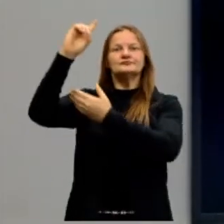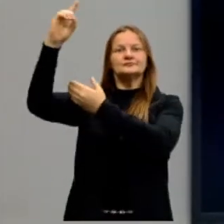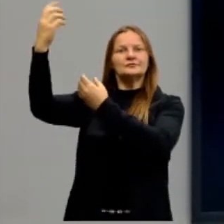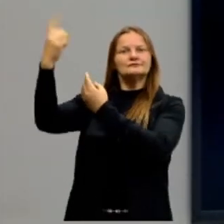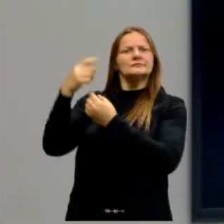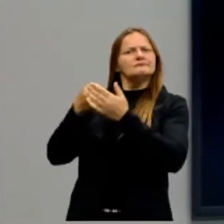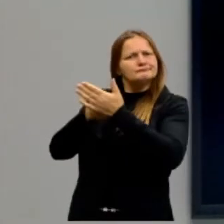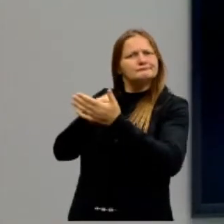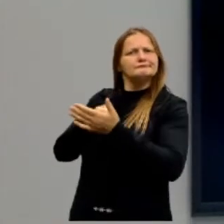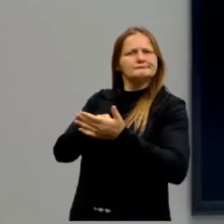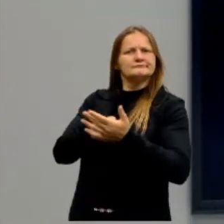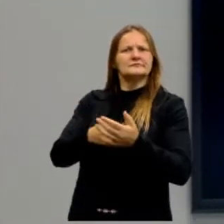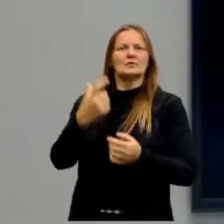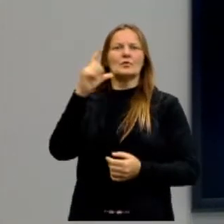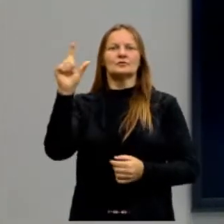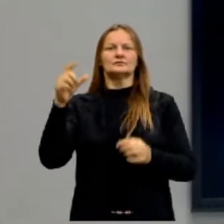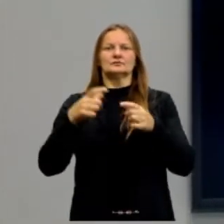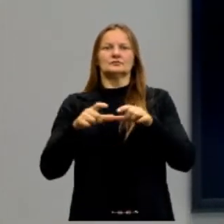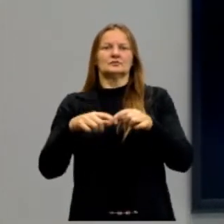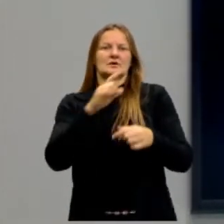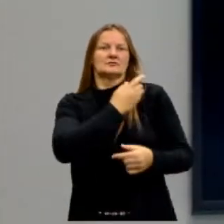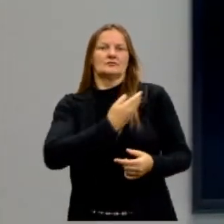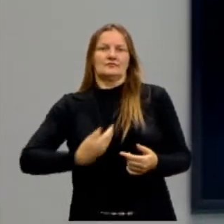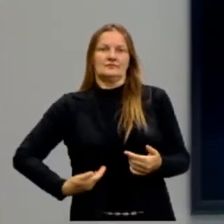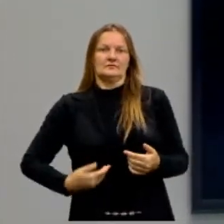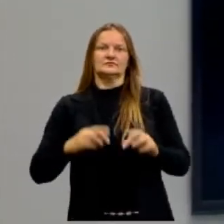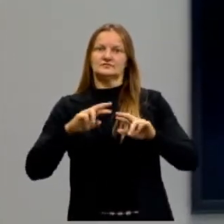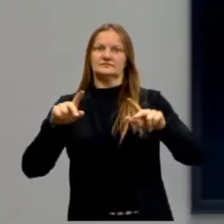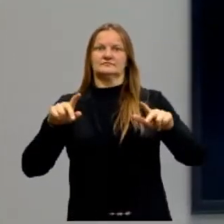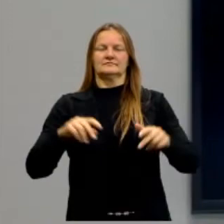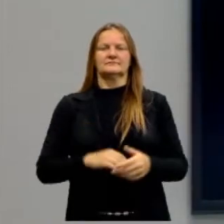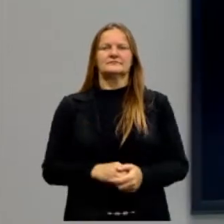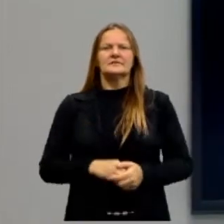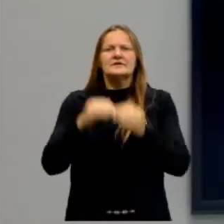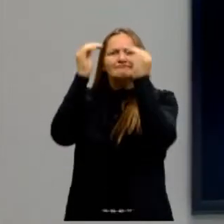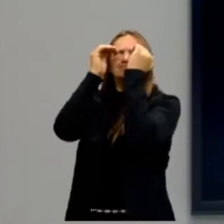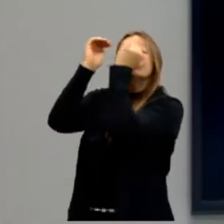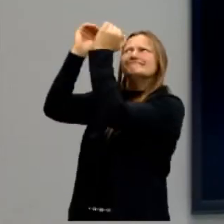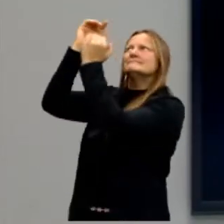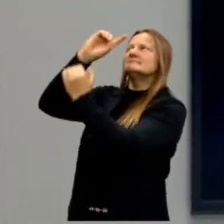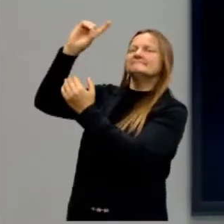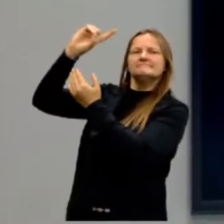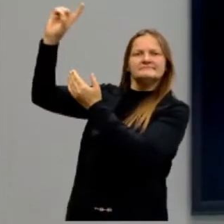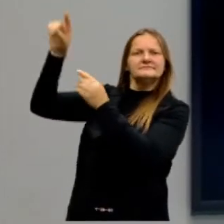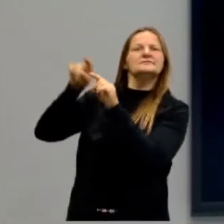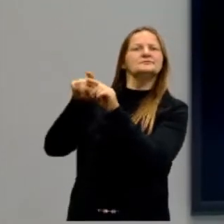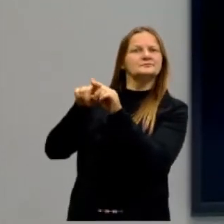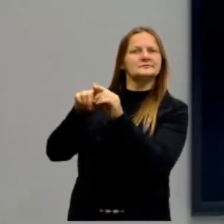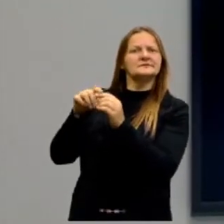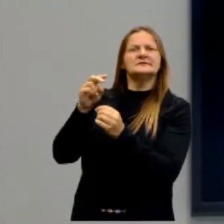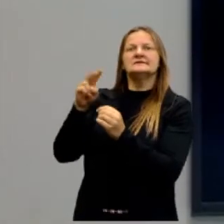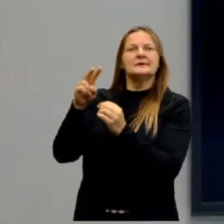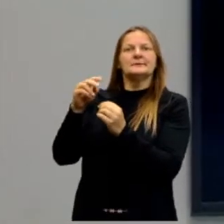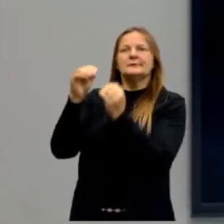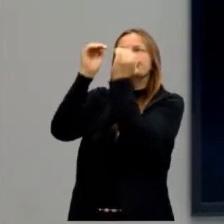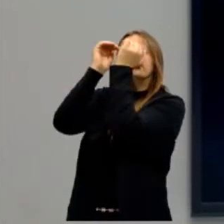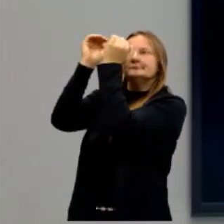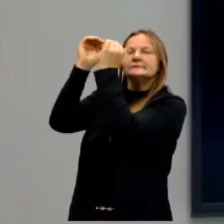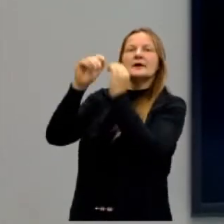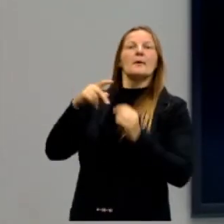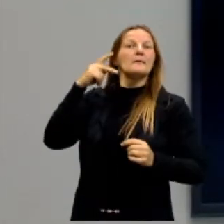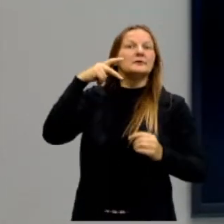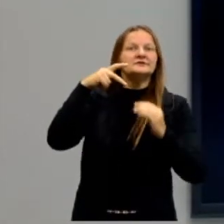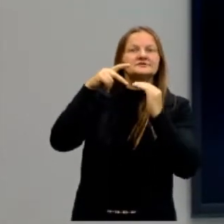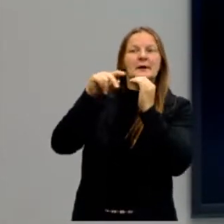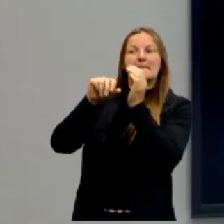reivindicar um outro governante. E a obediência a Deus deveria estar acima da obediência política.